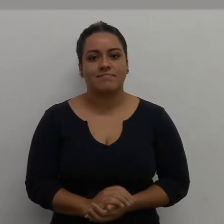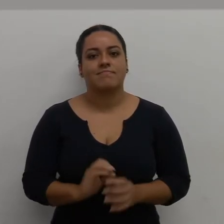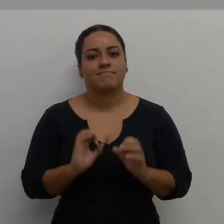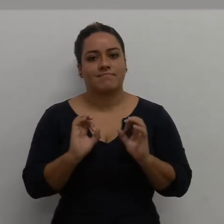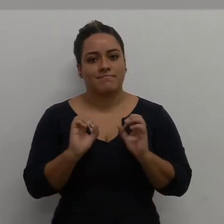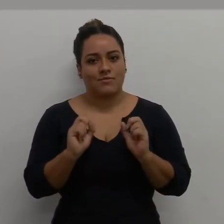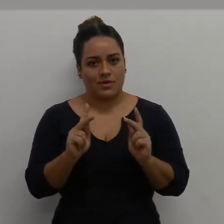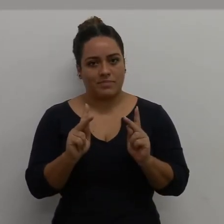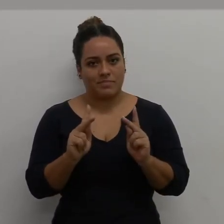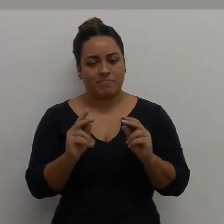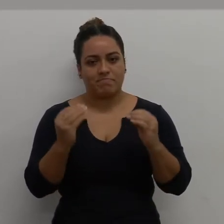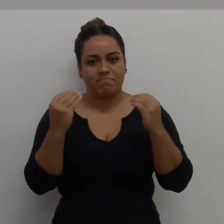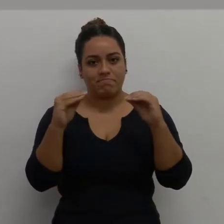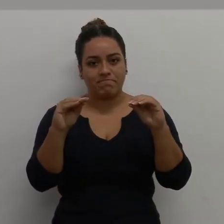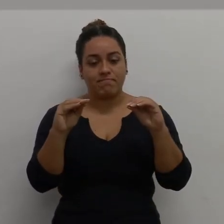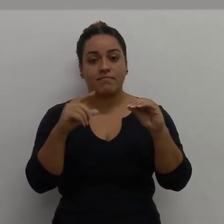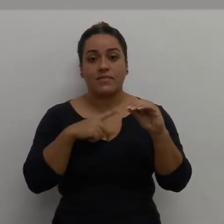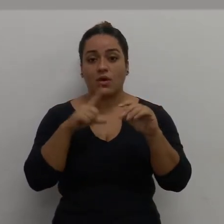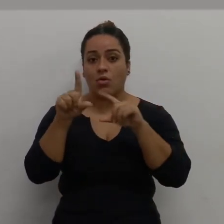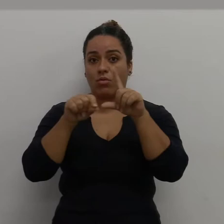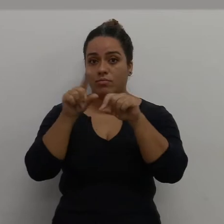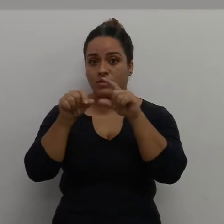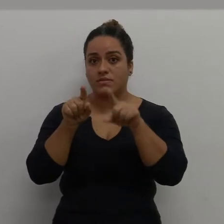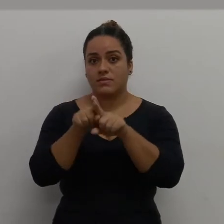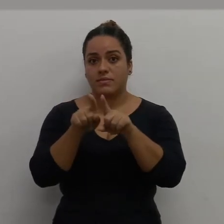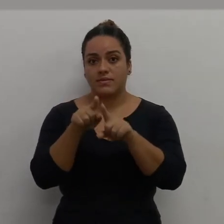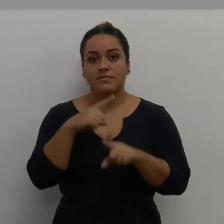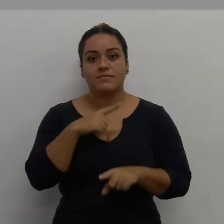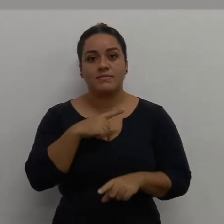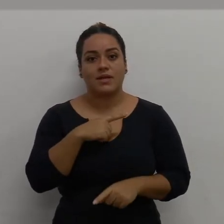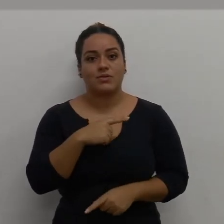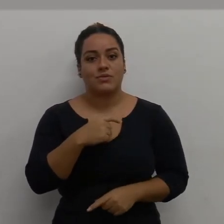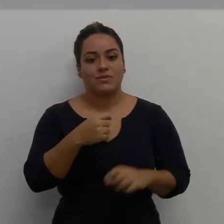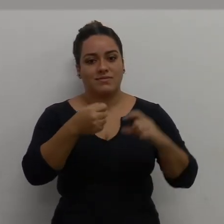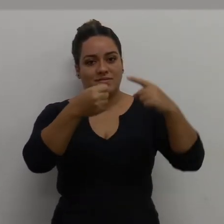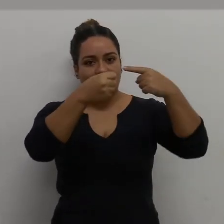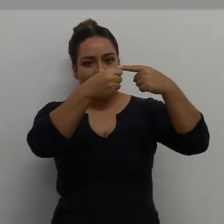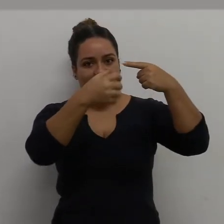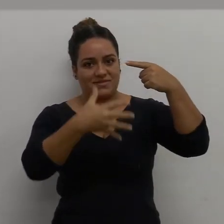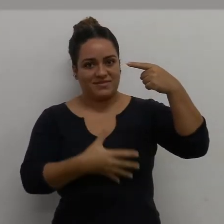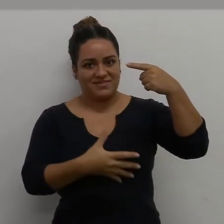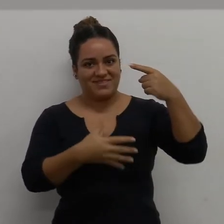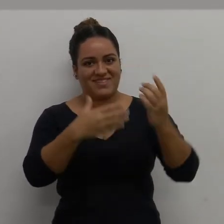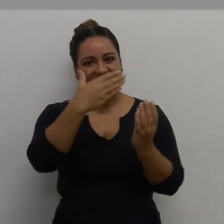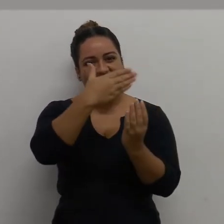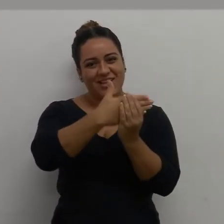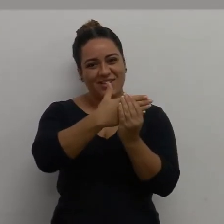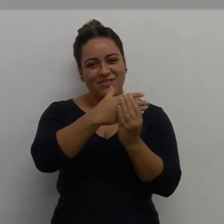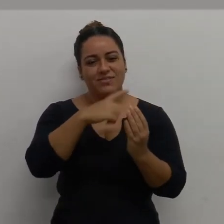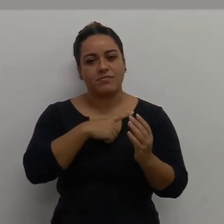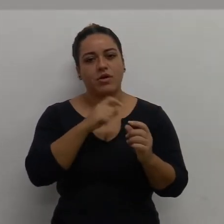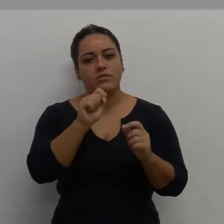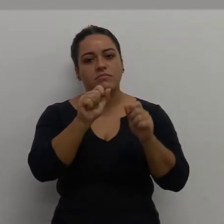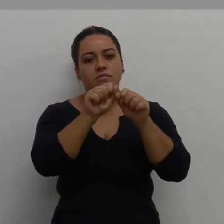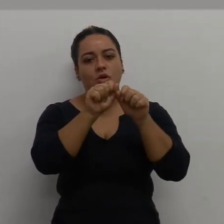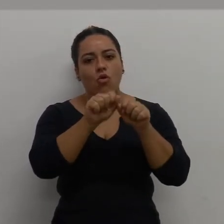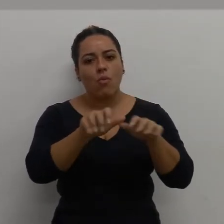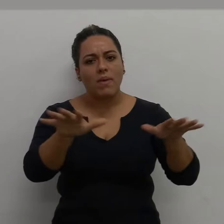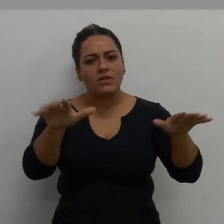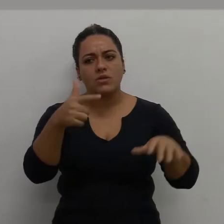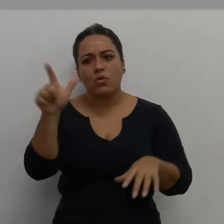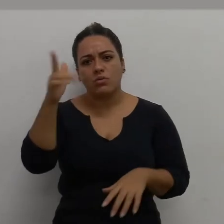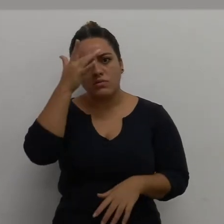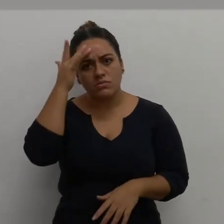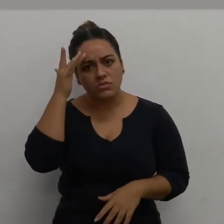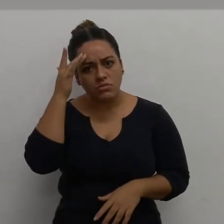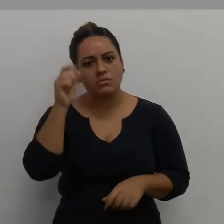Está feito. Algumas opções. Temos aqui no menu arquivo, temos a opção de compartilhar a planilha com